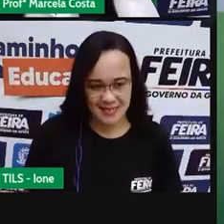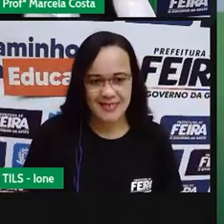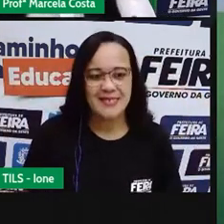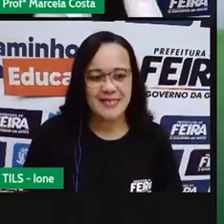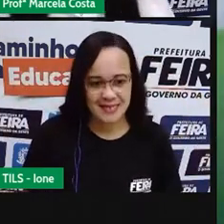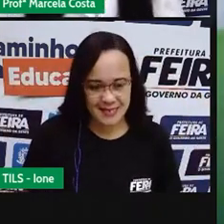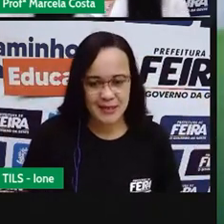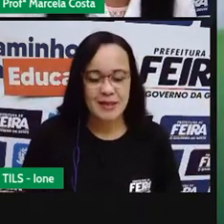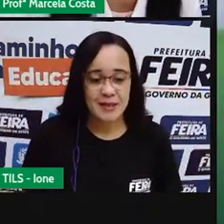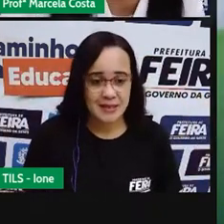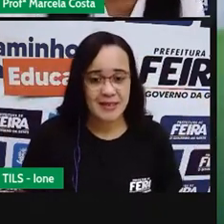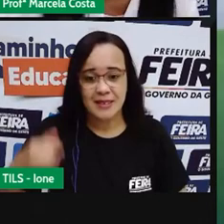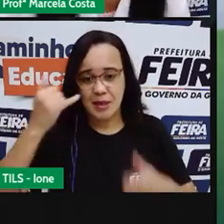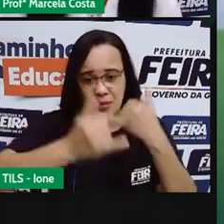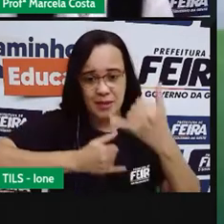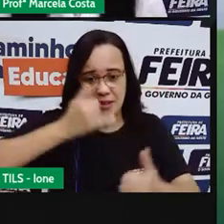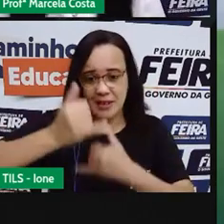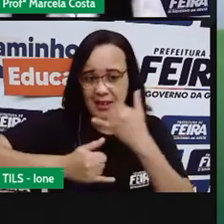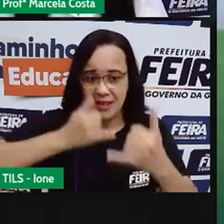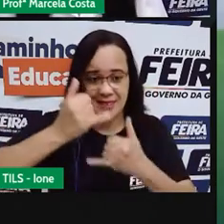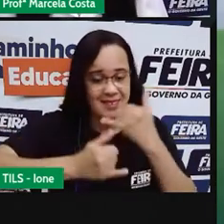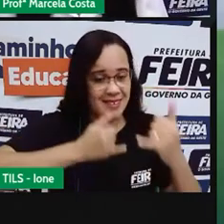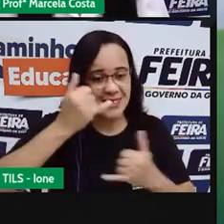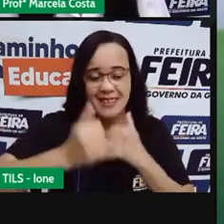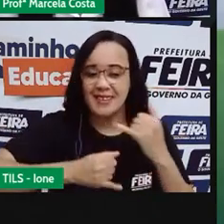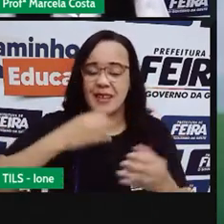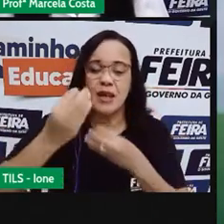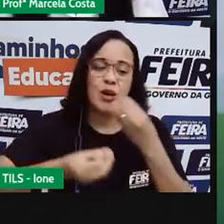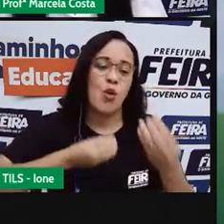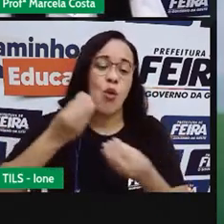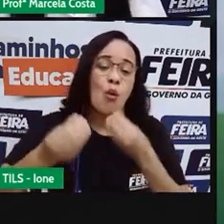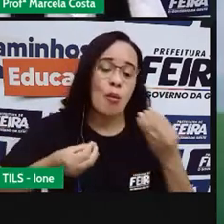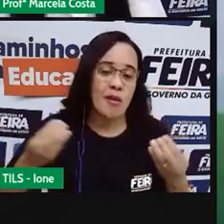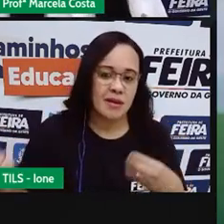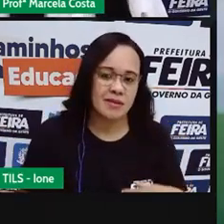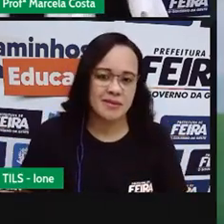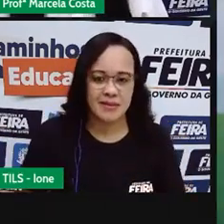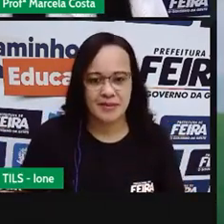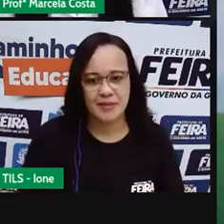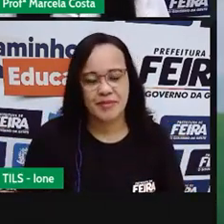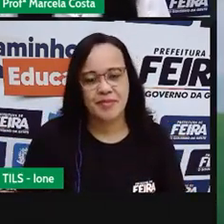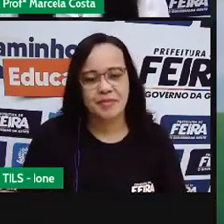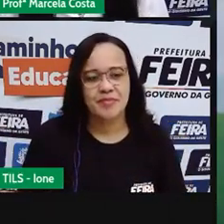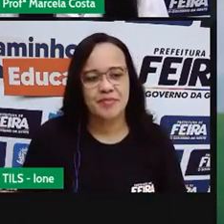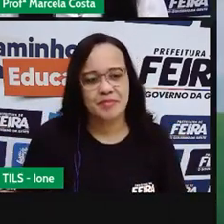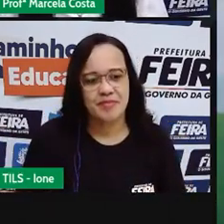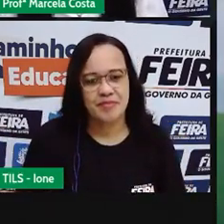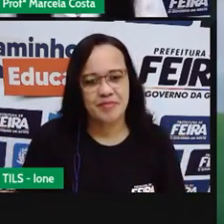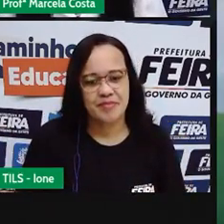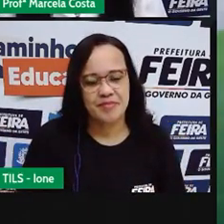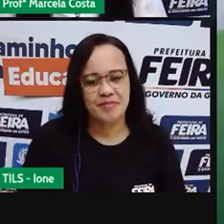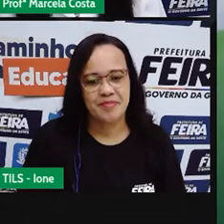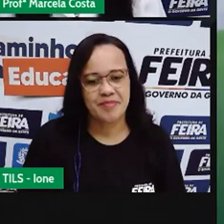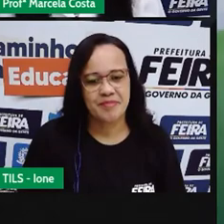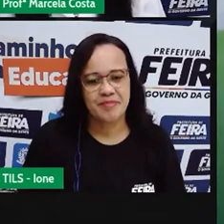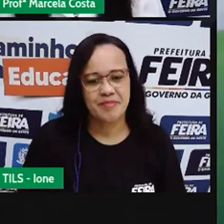brincadeira Funciona desse jeito Quem vai ser a cabra cega? Eu, eu, eu Conversa com as pessoas Com a